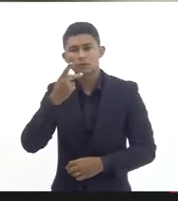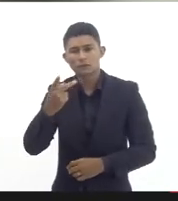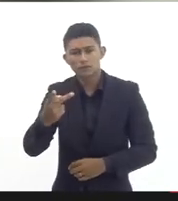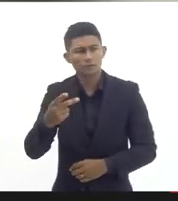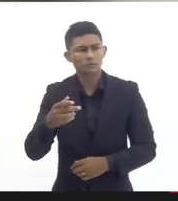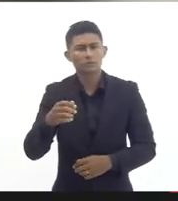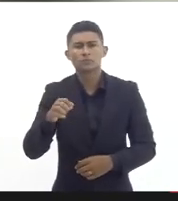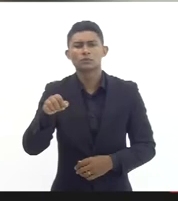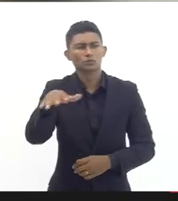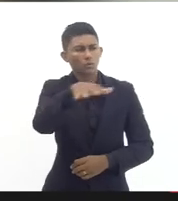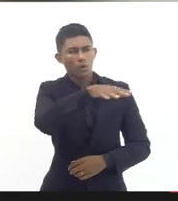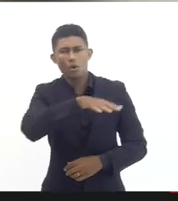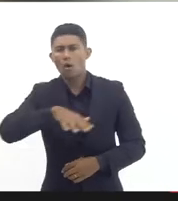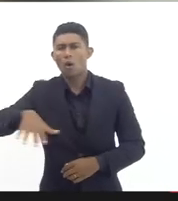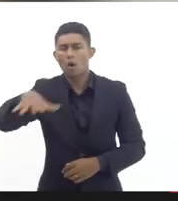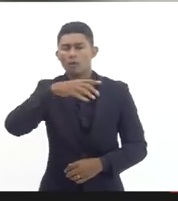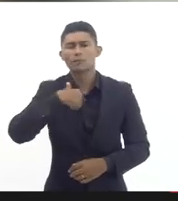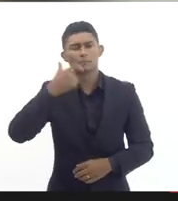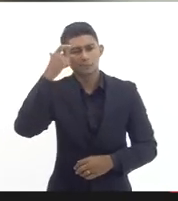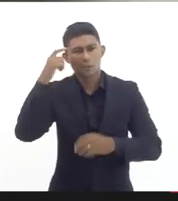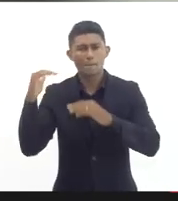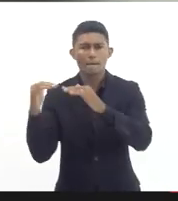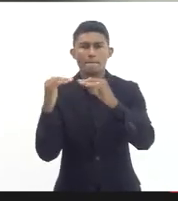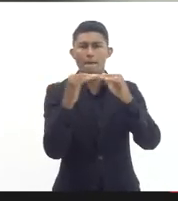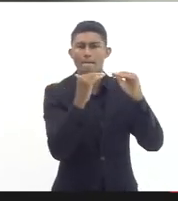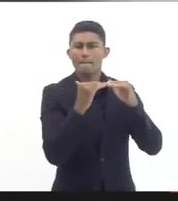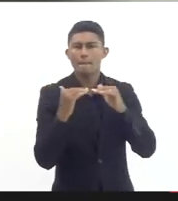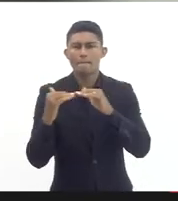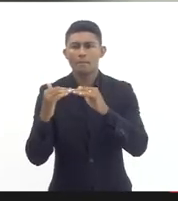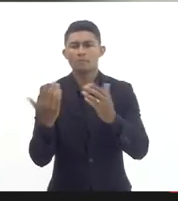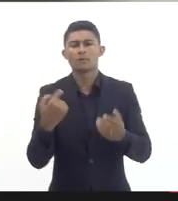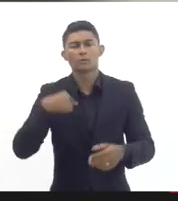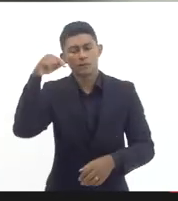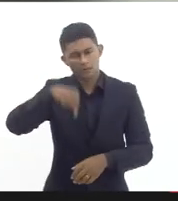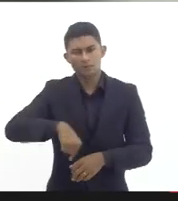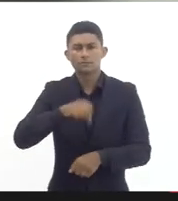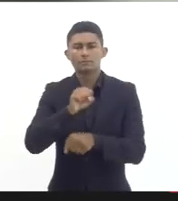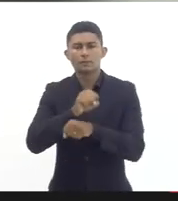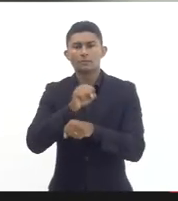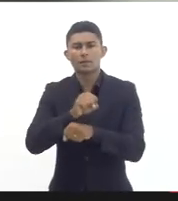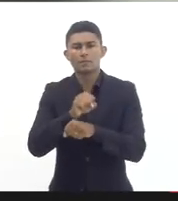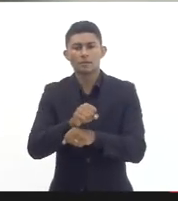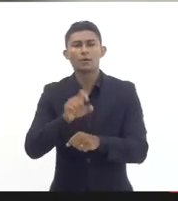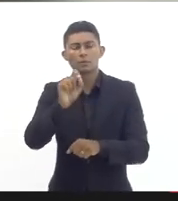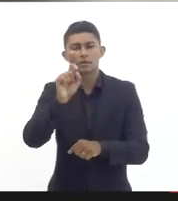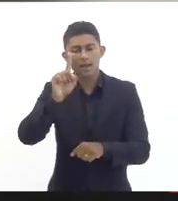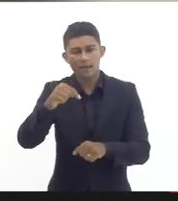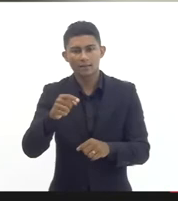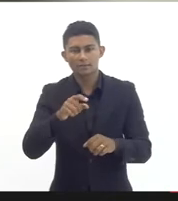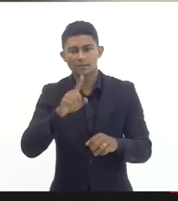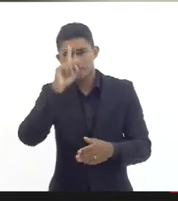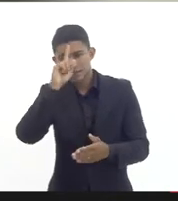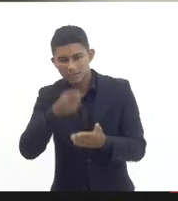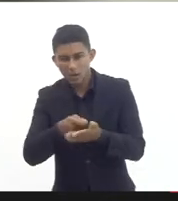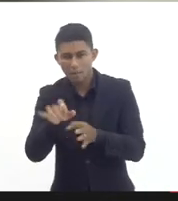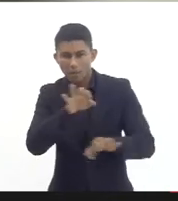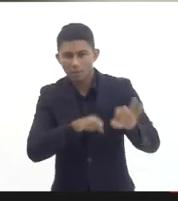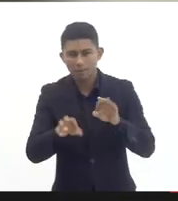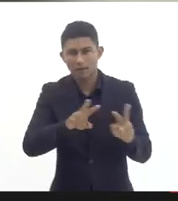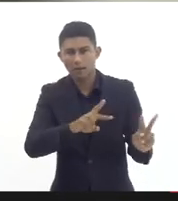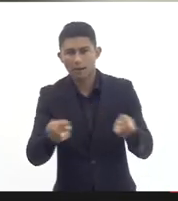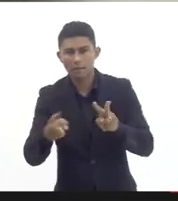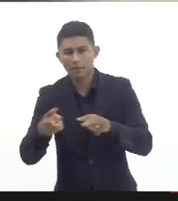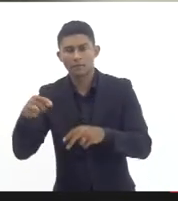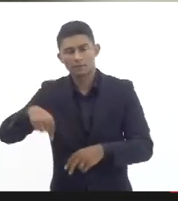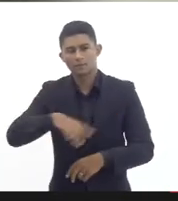as palavras anteriores a audiência foi muito rica vou aguardar aqui agora então os encaminhamentos colocando a Defensoria